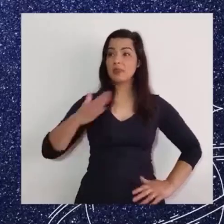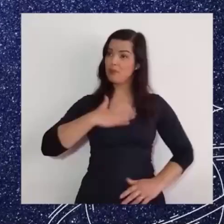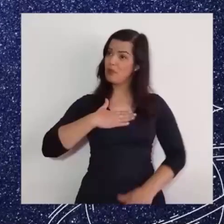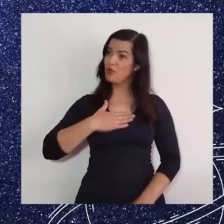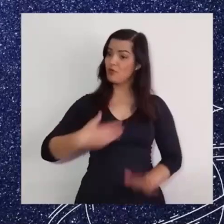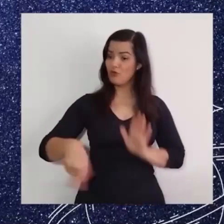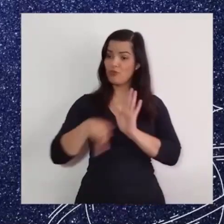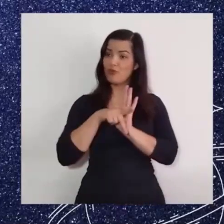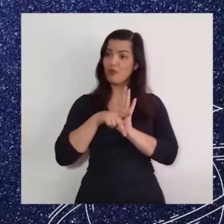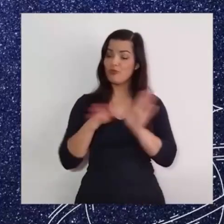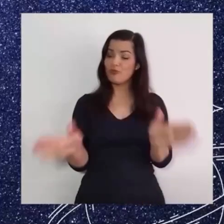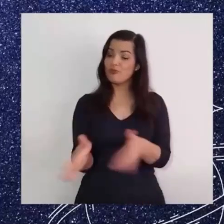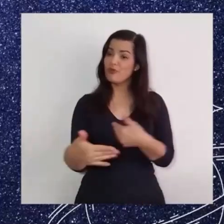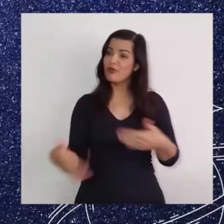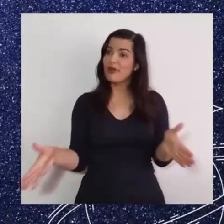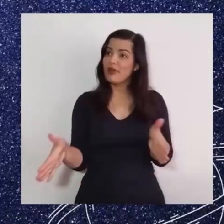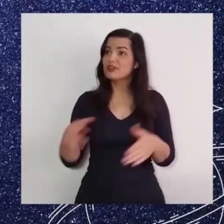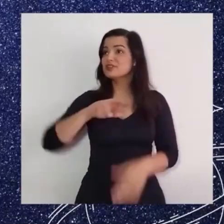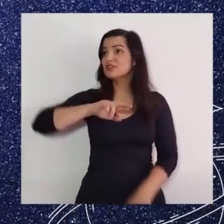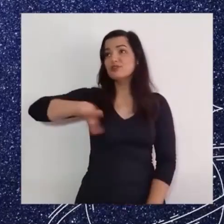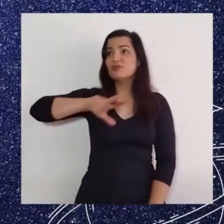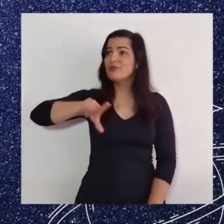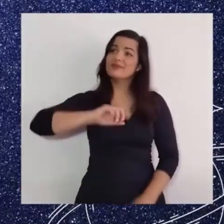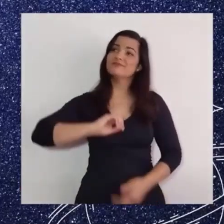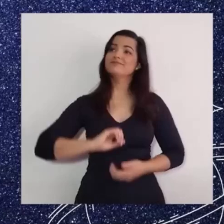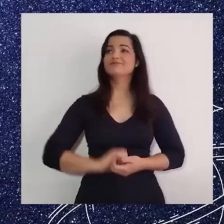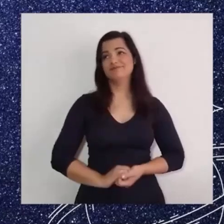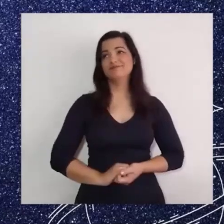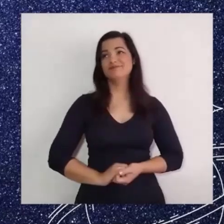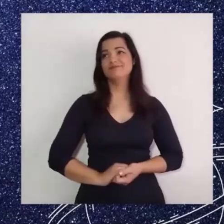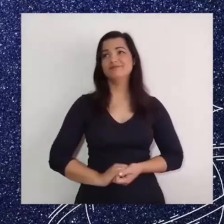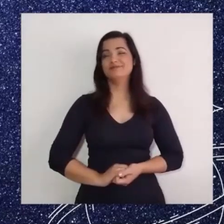É a minha Não é uma caixa